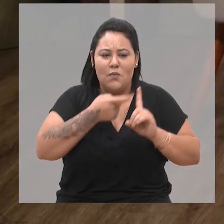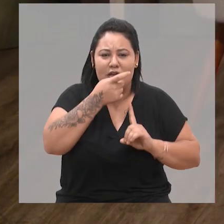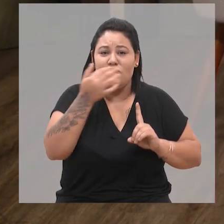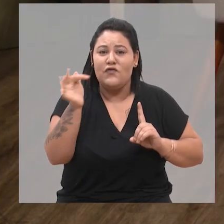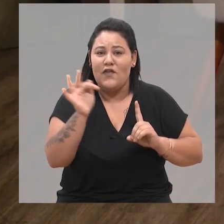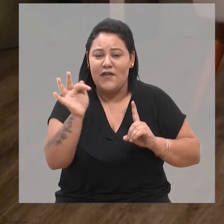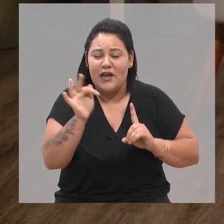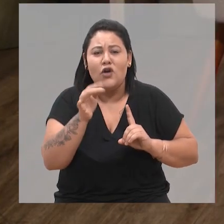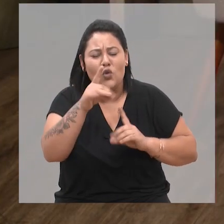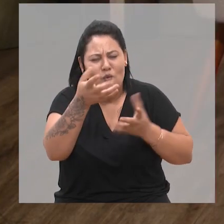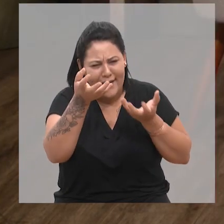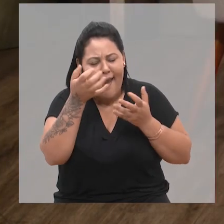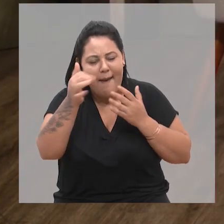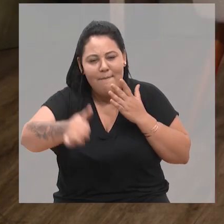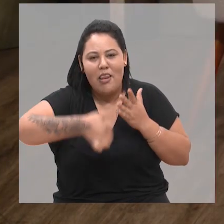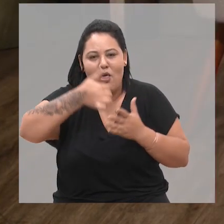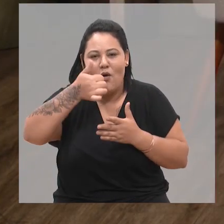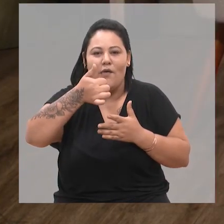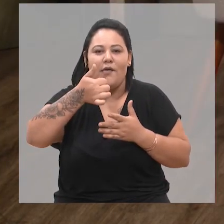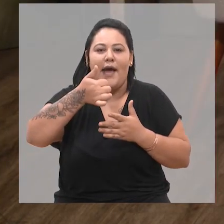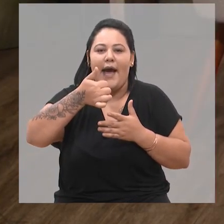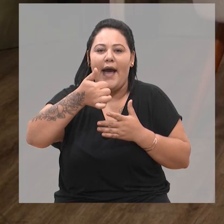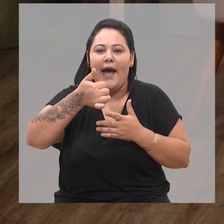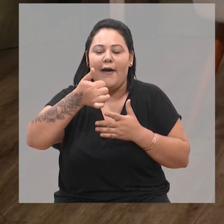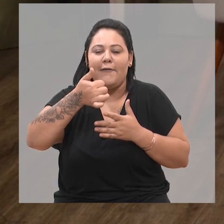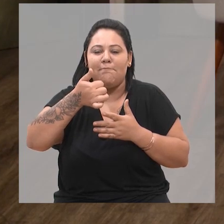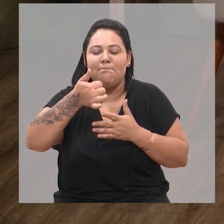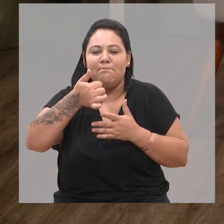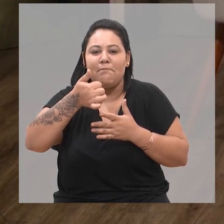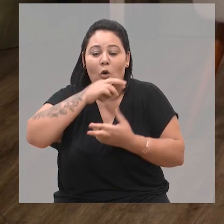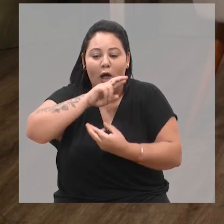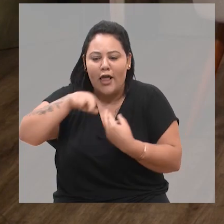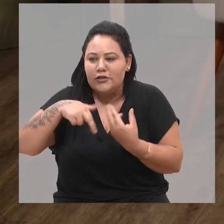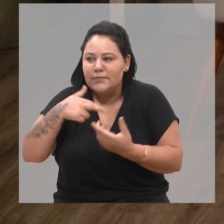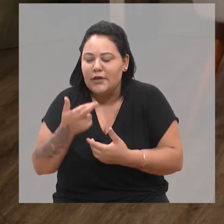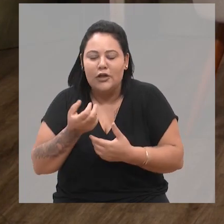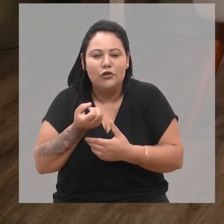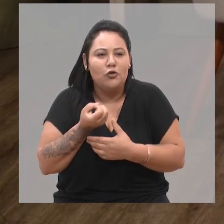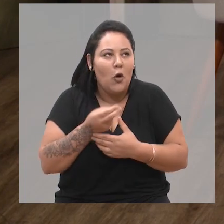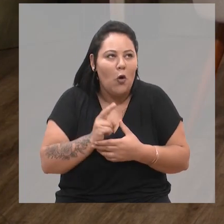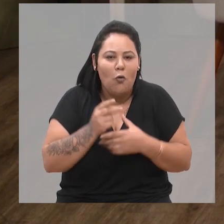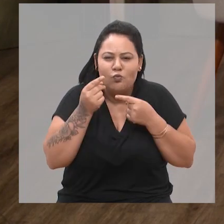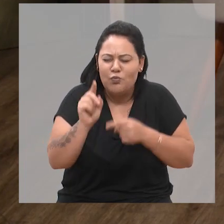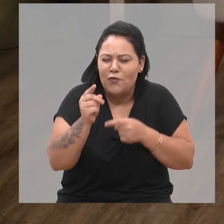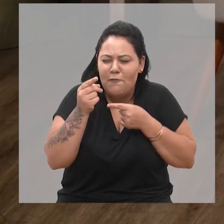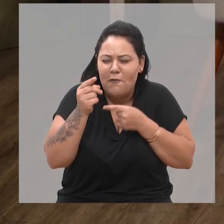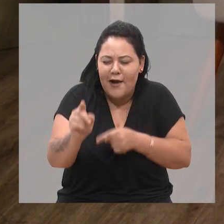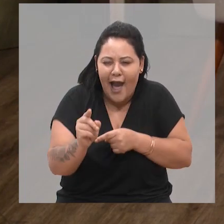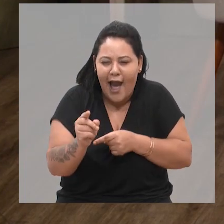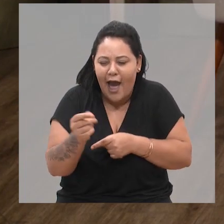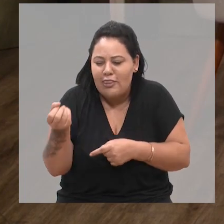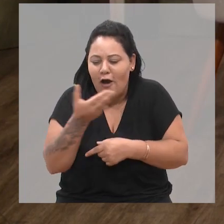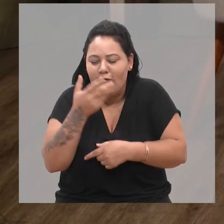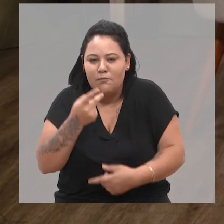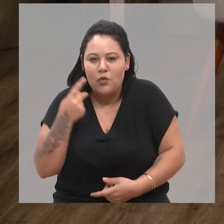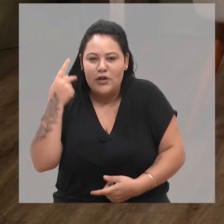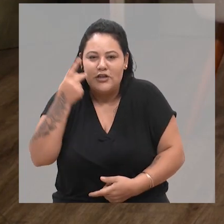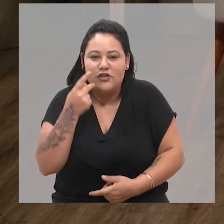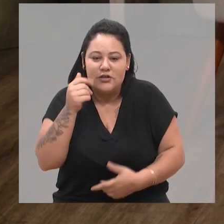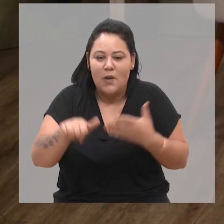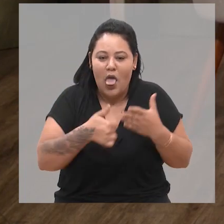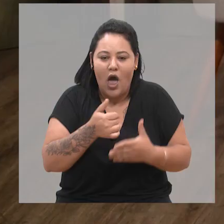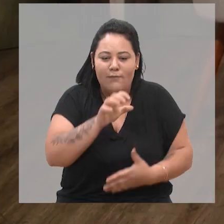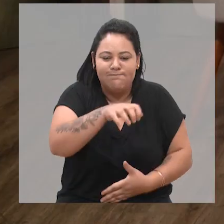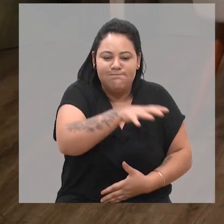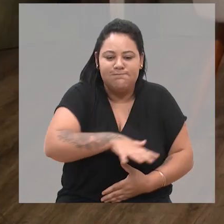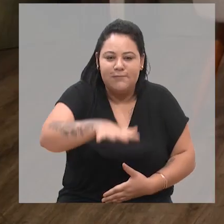a senhora pretende melhorar um pouco esse relacionamento, ou instituir, ou provocar até novas políticas que qualifiquem o